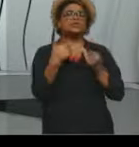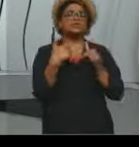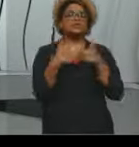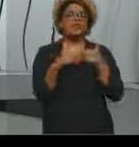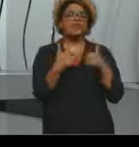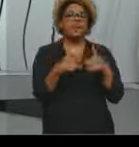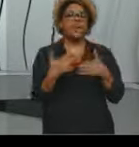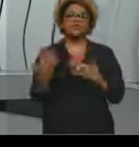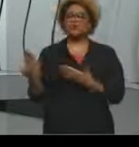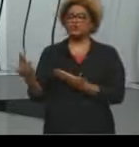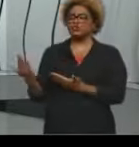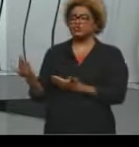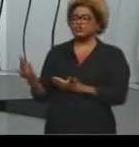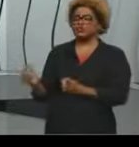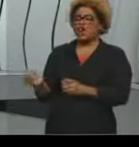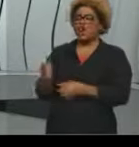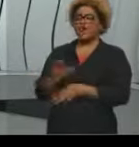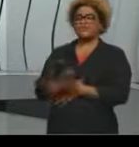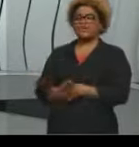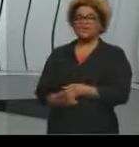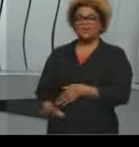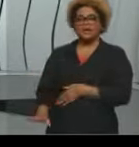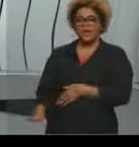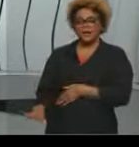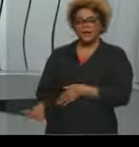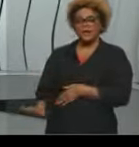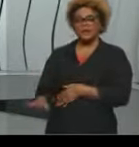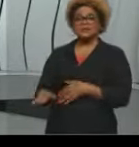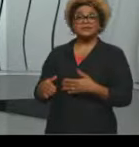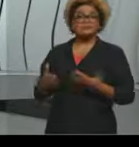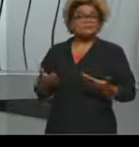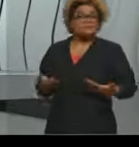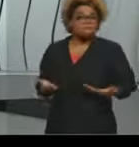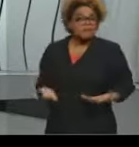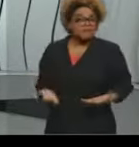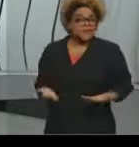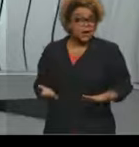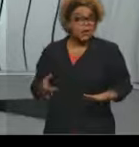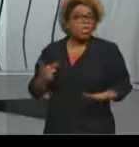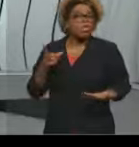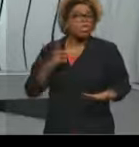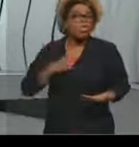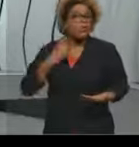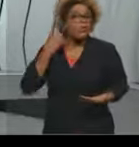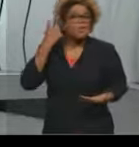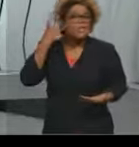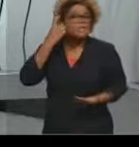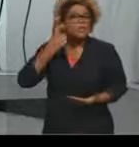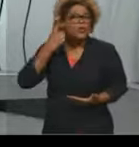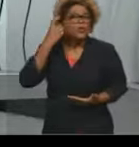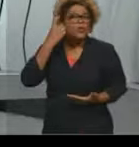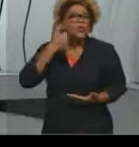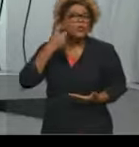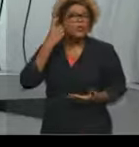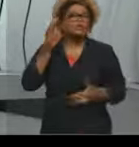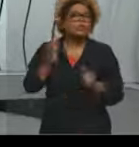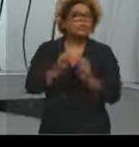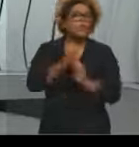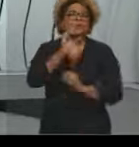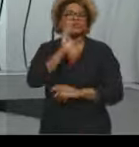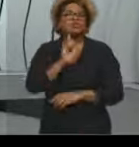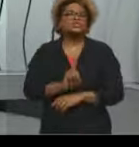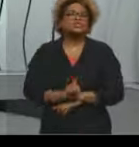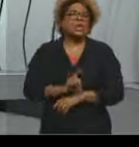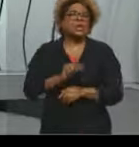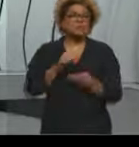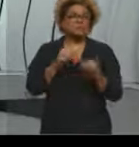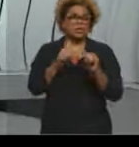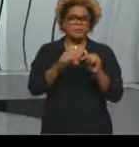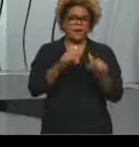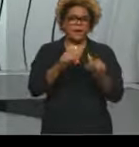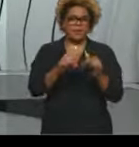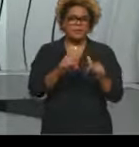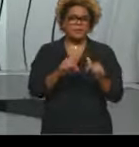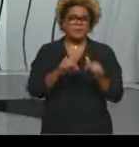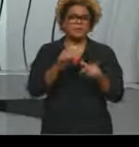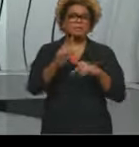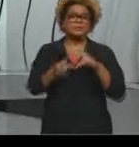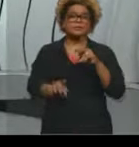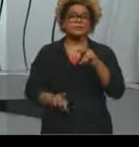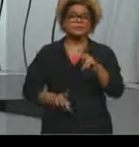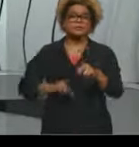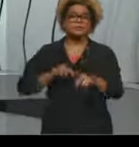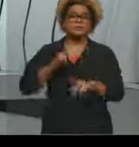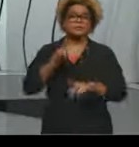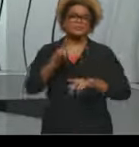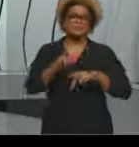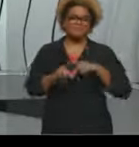adolescentes. Então, assim, há uma preocupação muito grande com relação aos direitos trabalhistas, né, aos direitos da população,